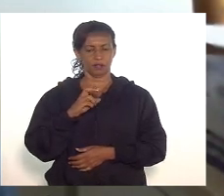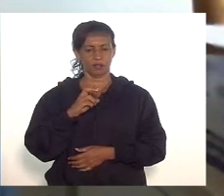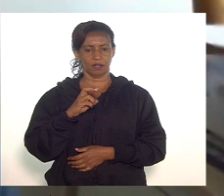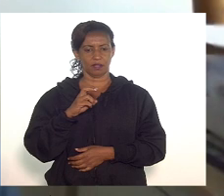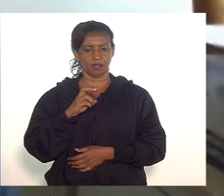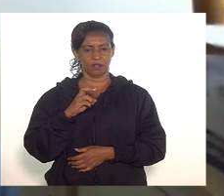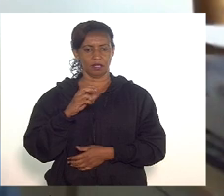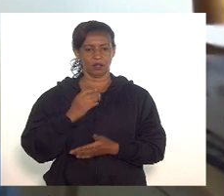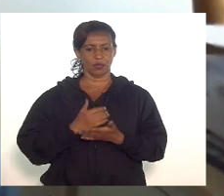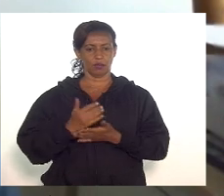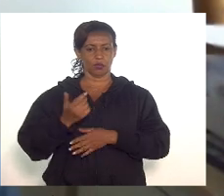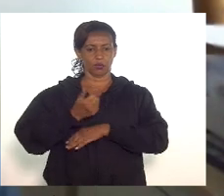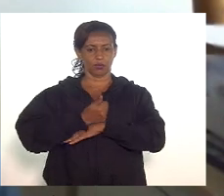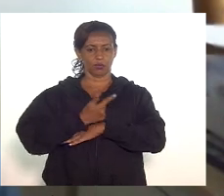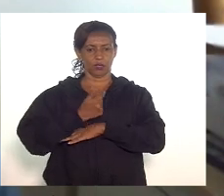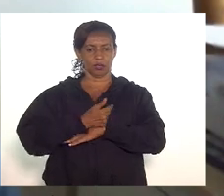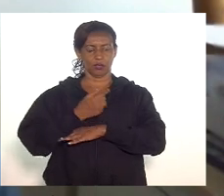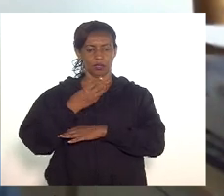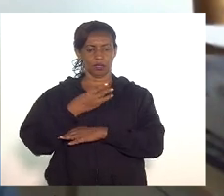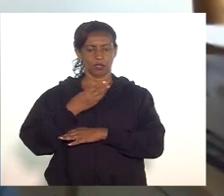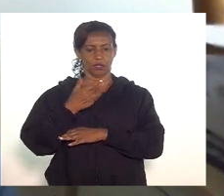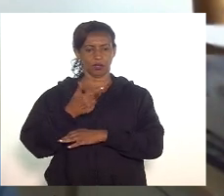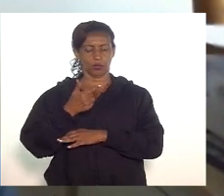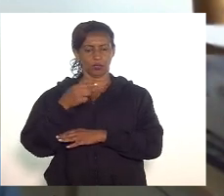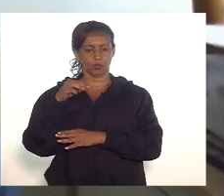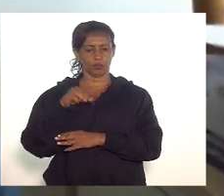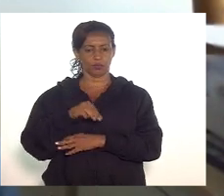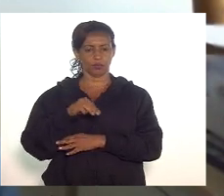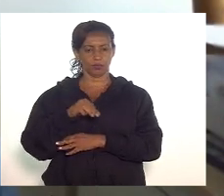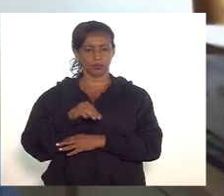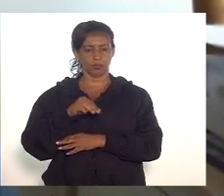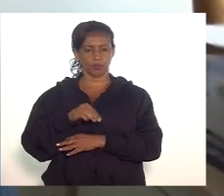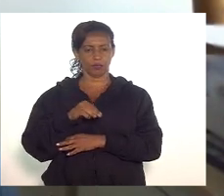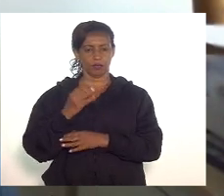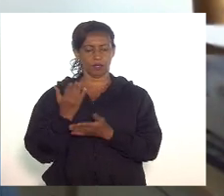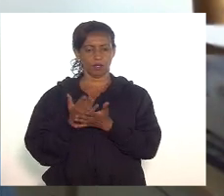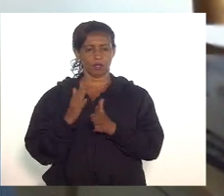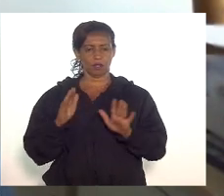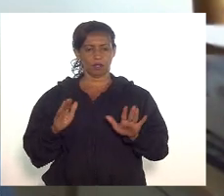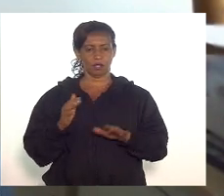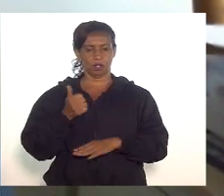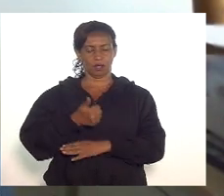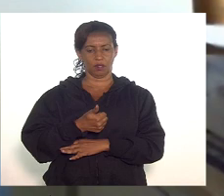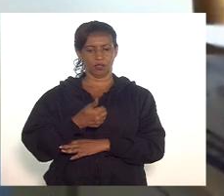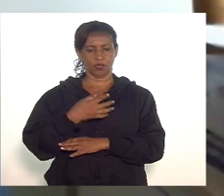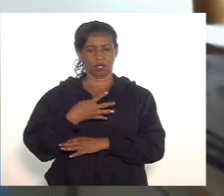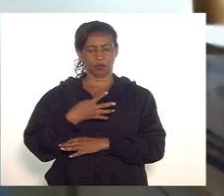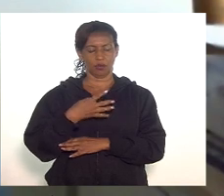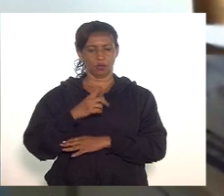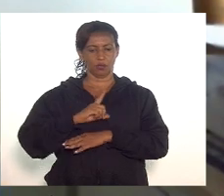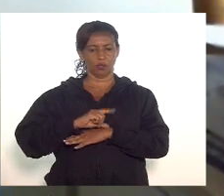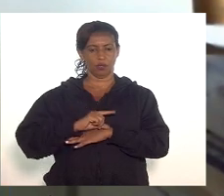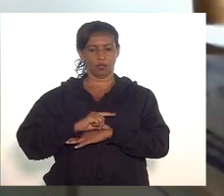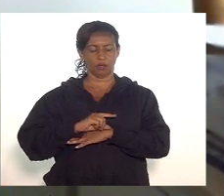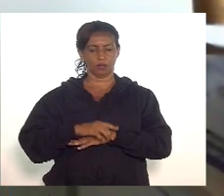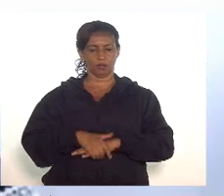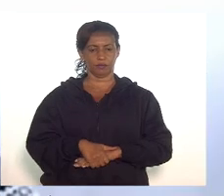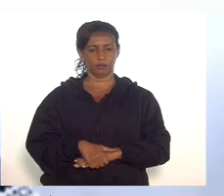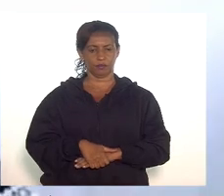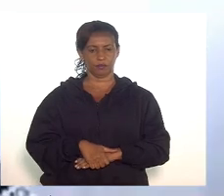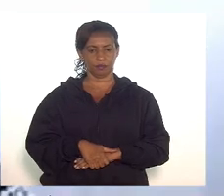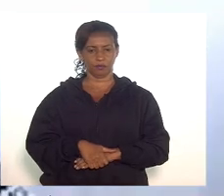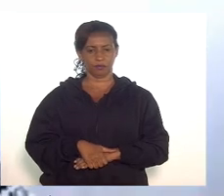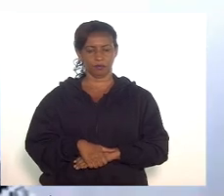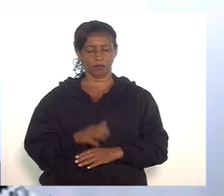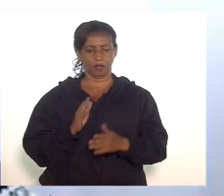iniciada às 12 horas e 32 minutos, encerrou-se às 14 horas. Lida e